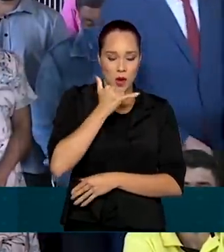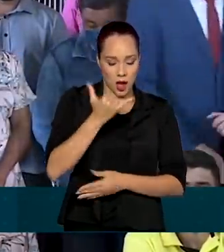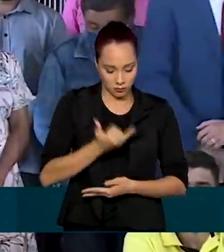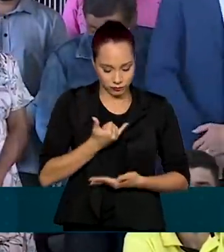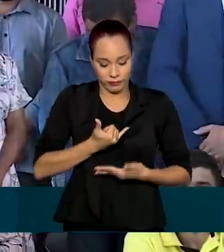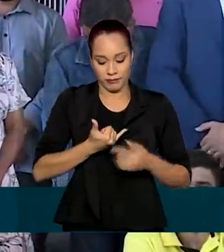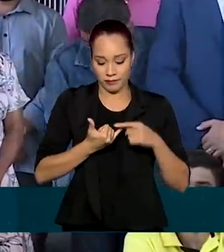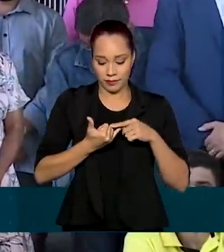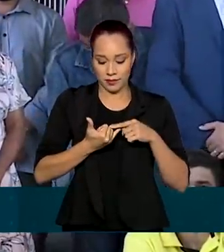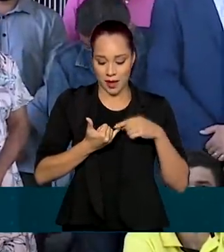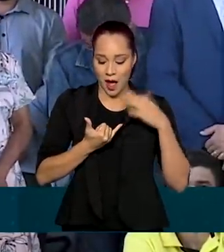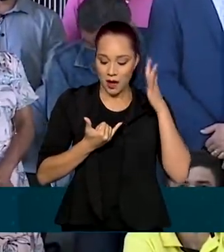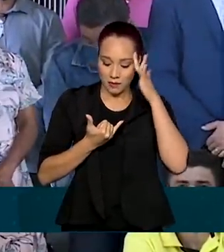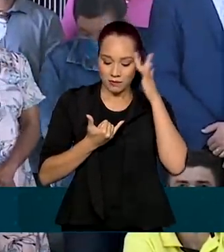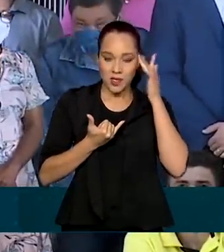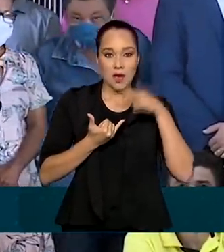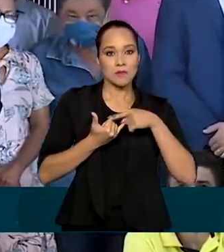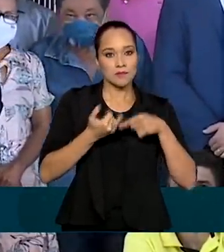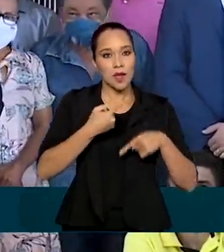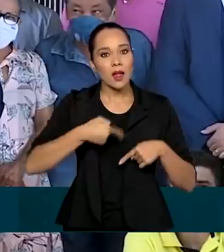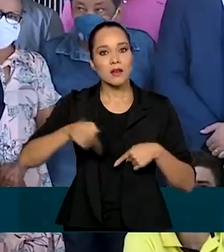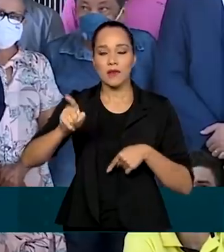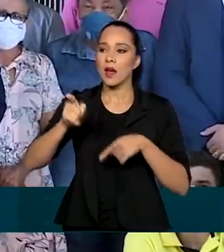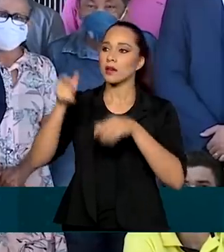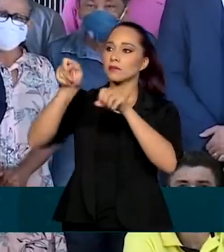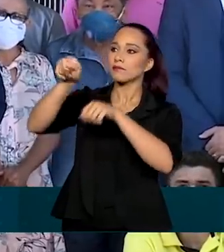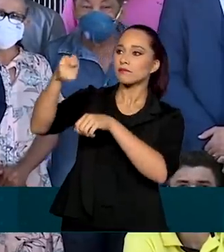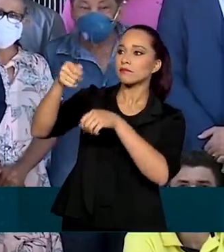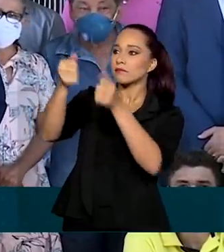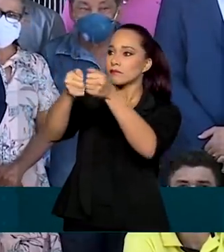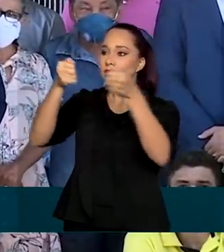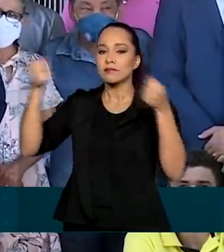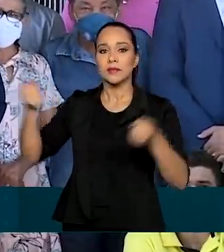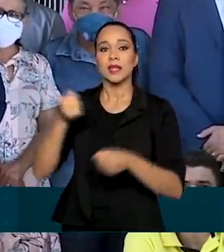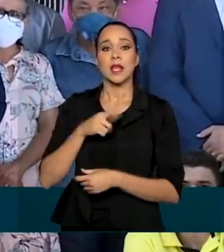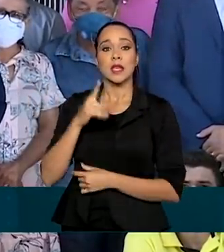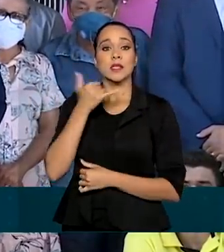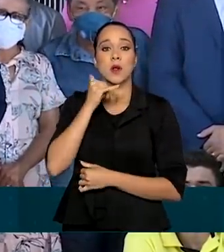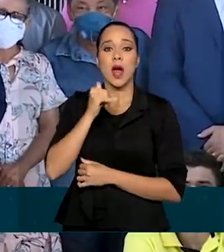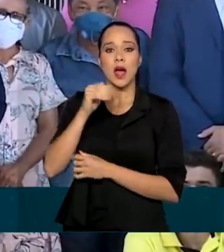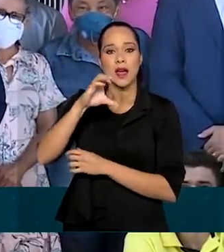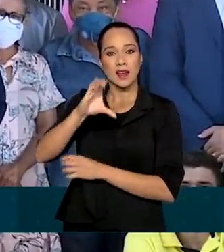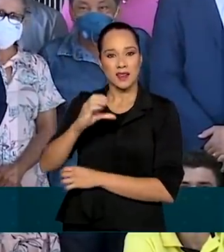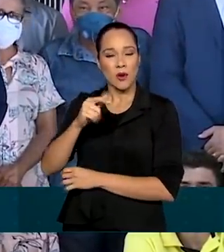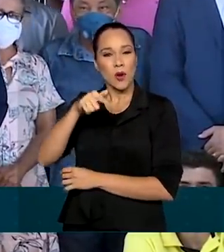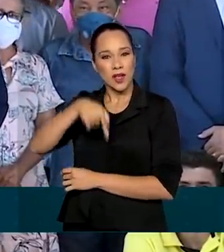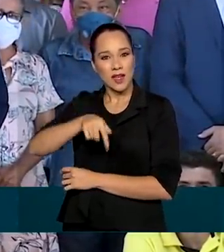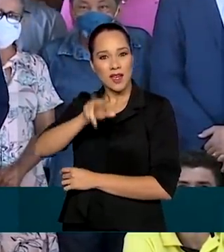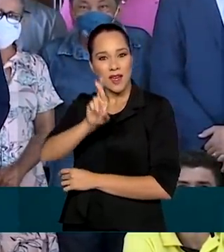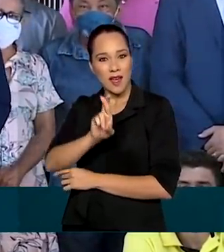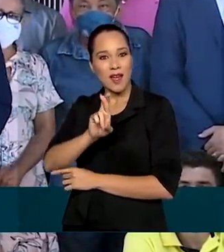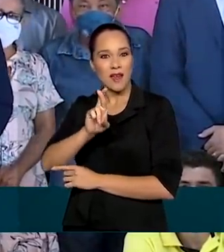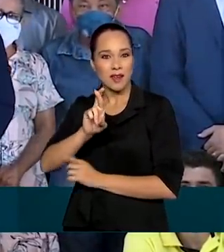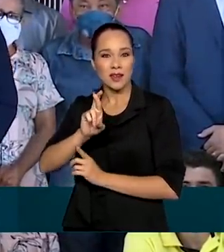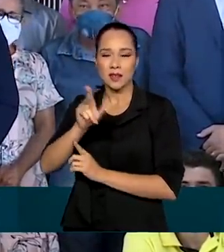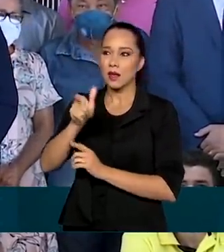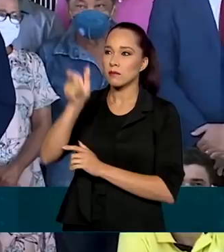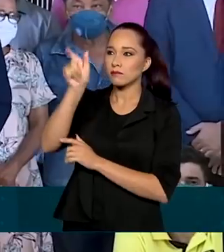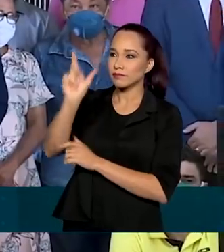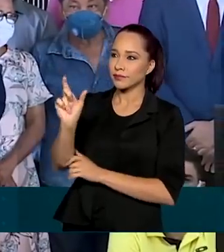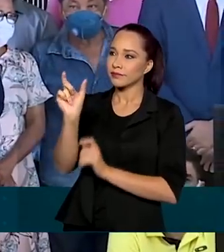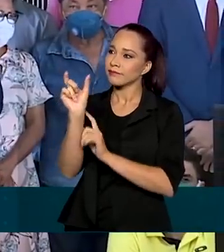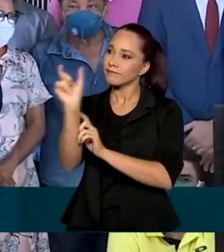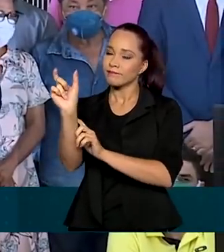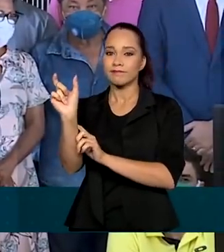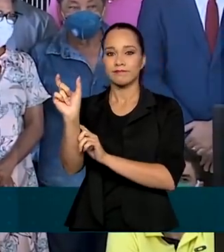e essa pessoa vem no locker e põe o QR Code, é um código, aquele que é mais comum, né? Coloca